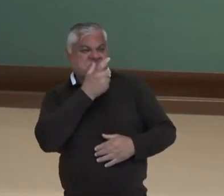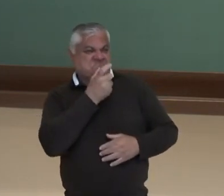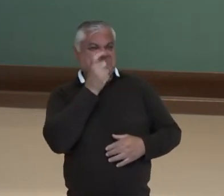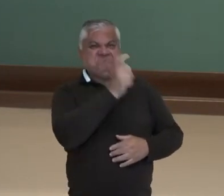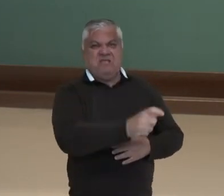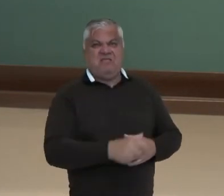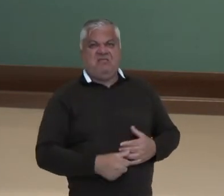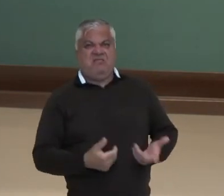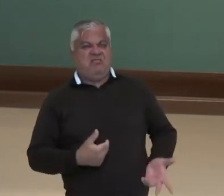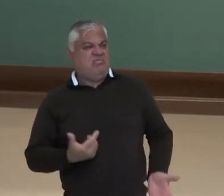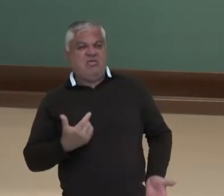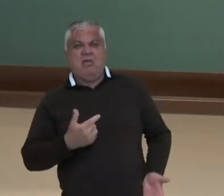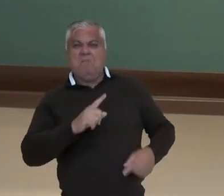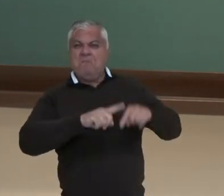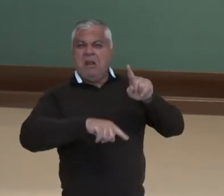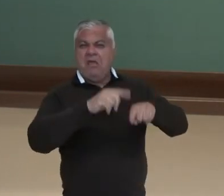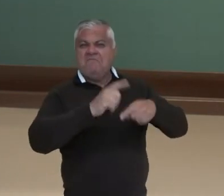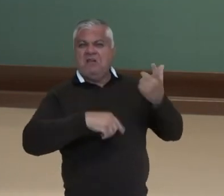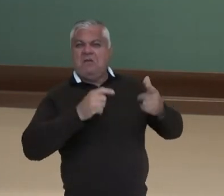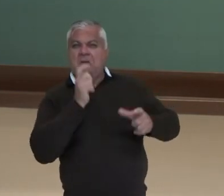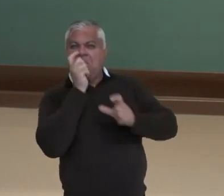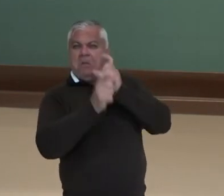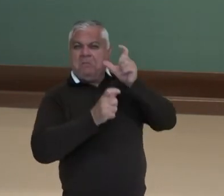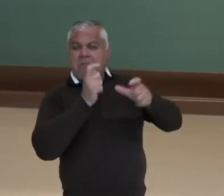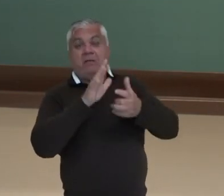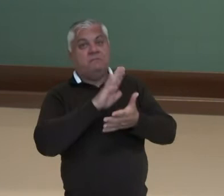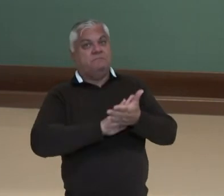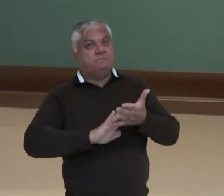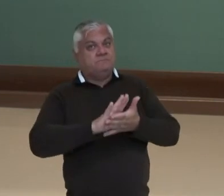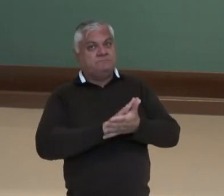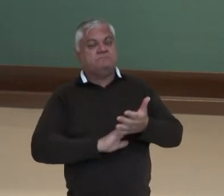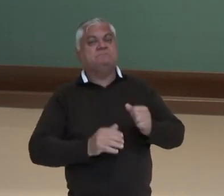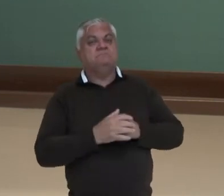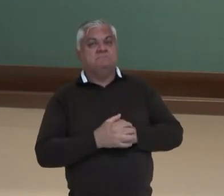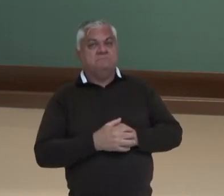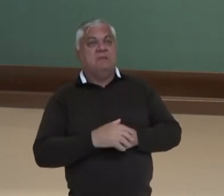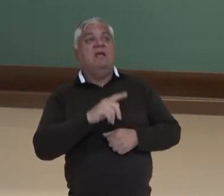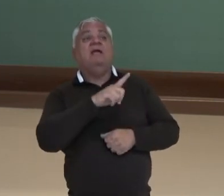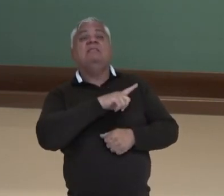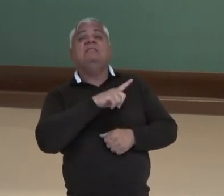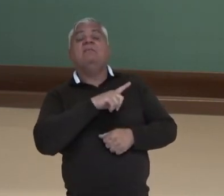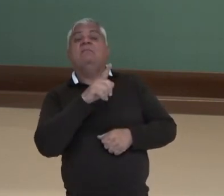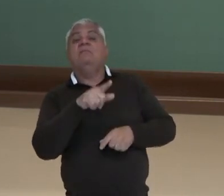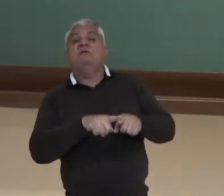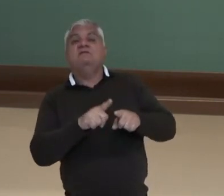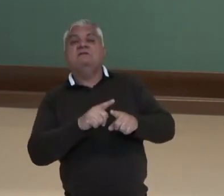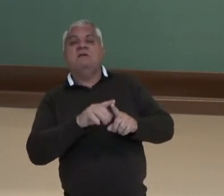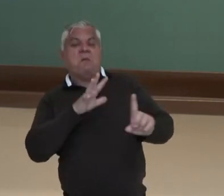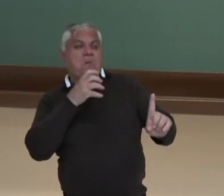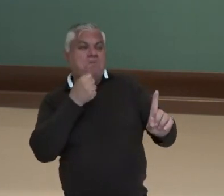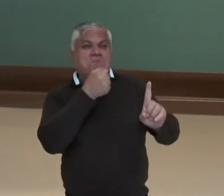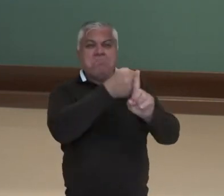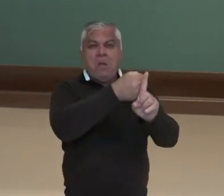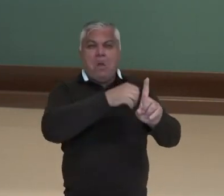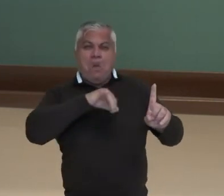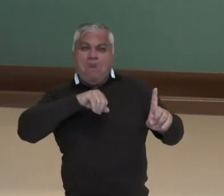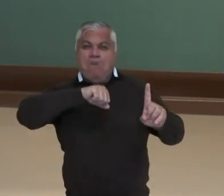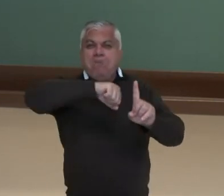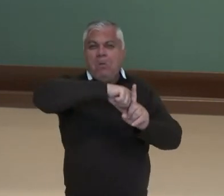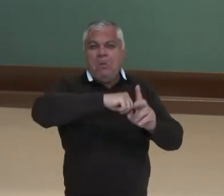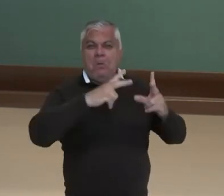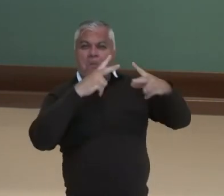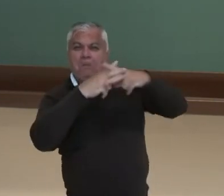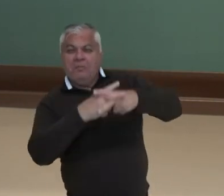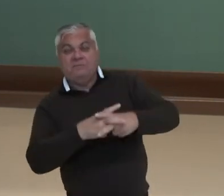nenhuma, realizar essas ações. Proibido ameaçar, intimidar e agredir fisicamente qualquer membro da comunidade escolar,